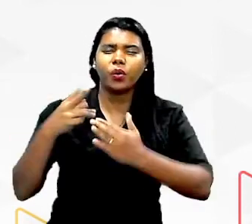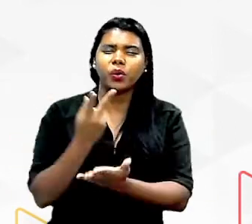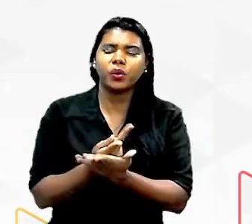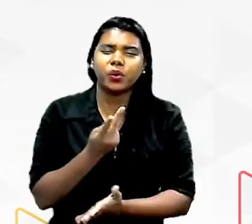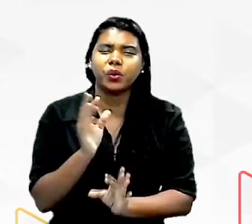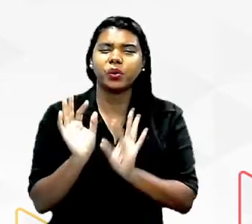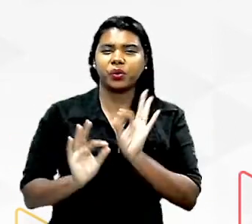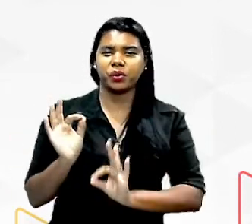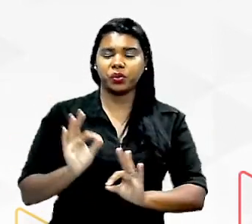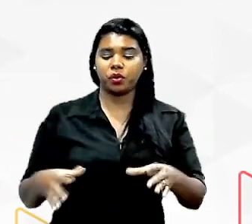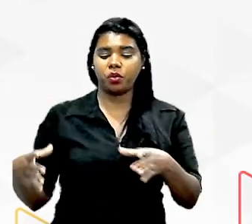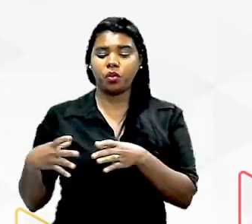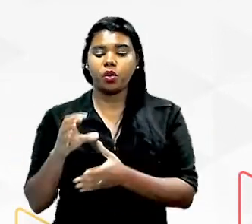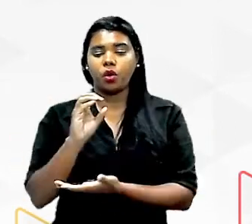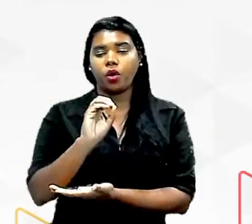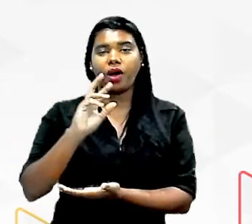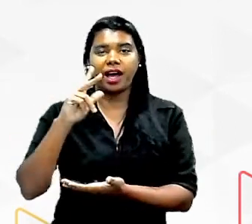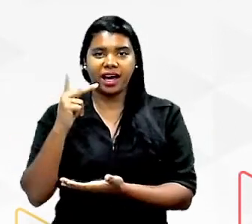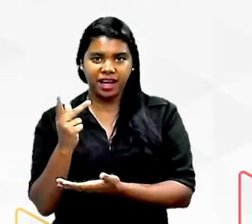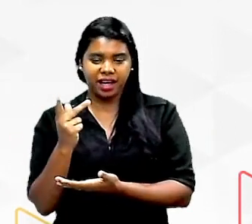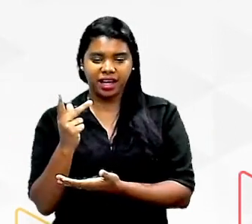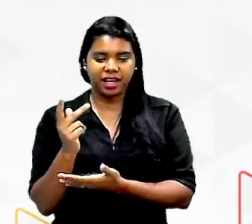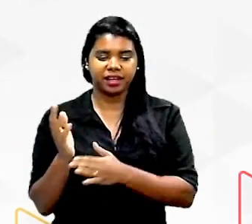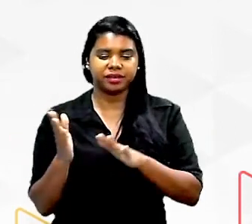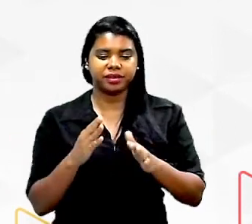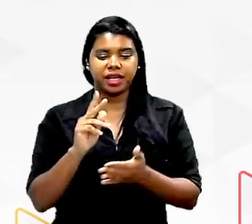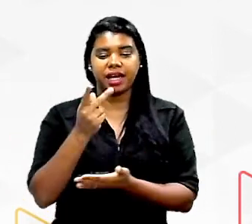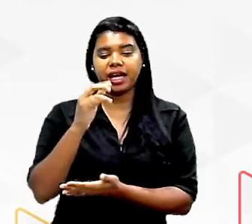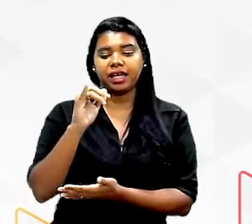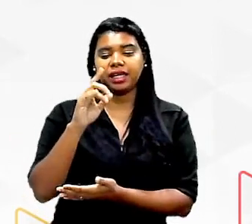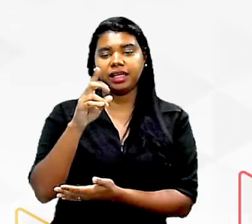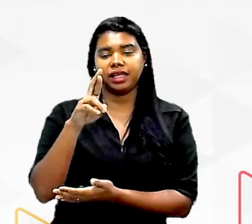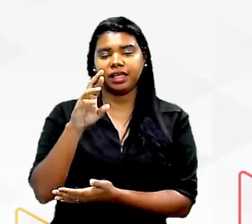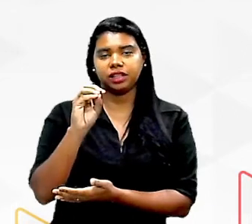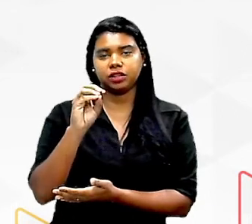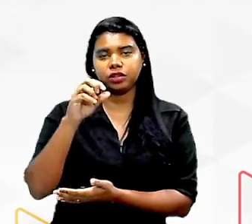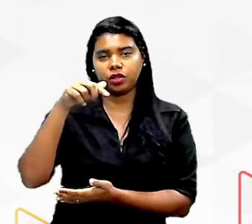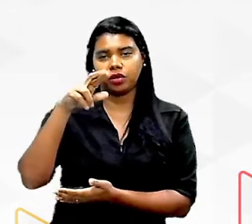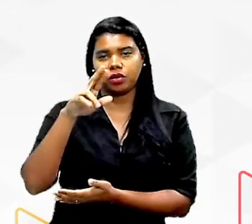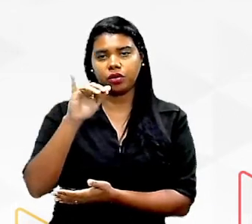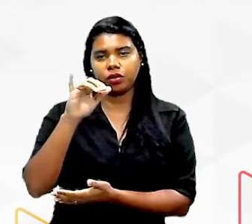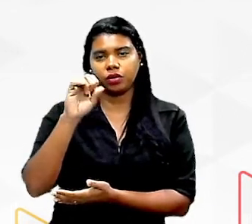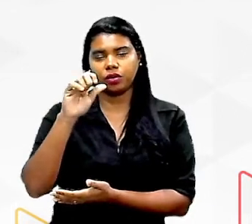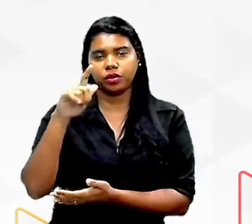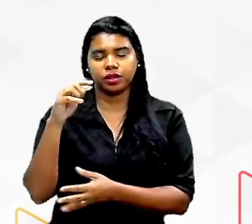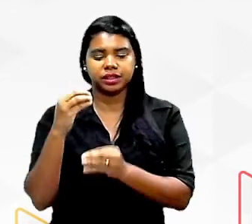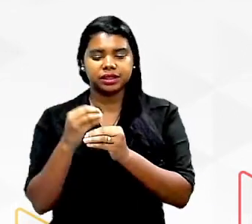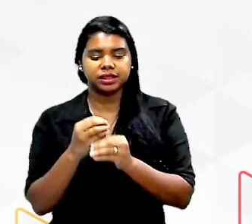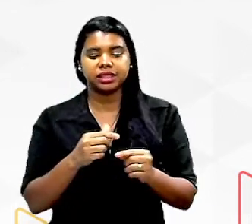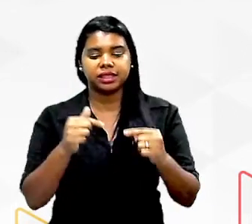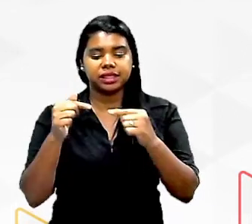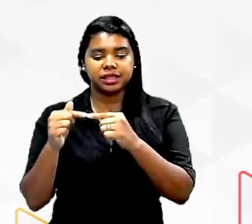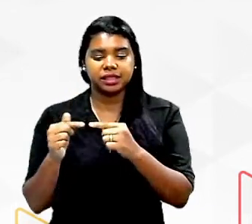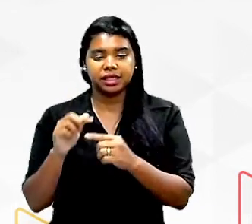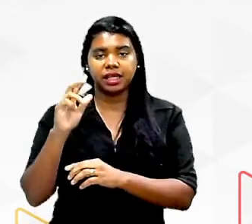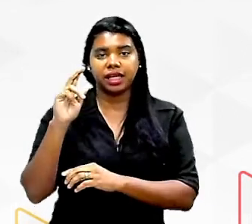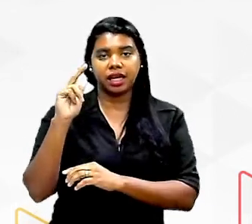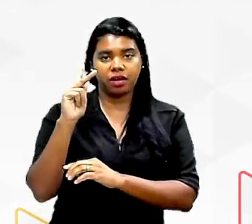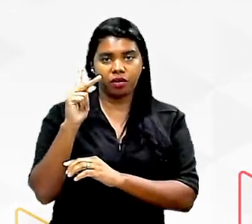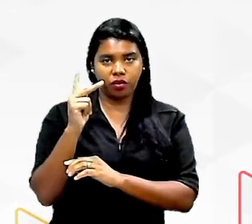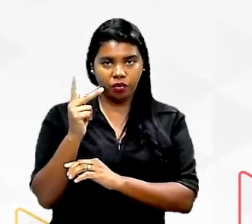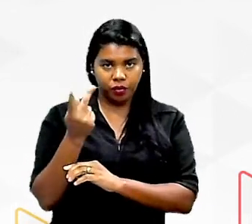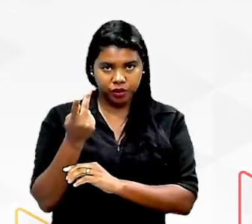o grupo OH a hidroxila de um aminoácido se liga ao hidrogênio